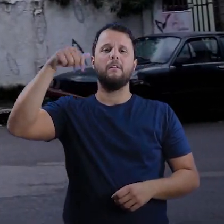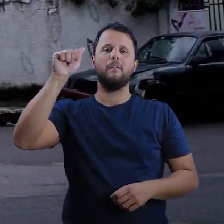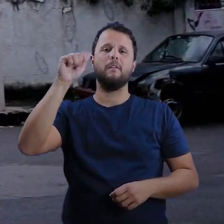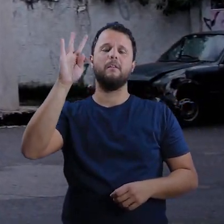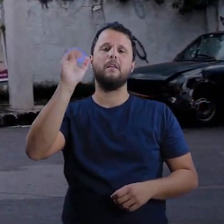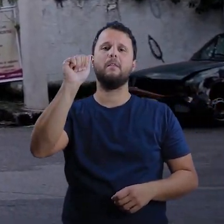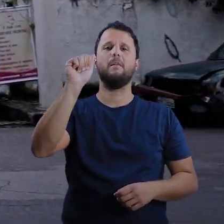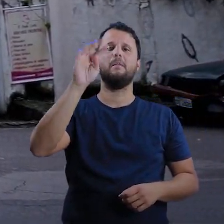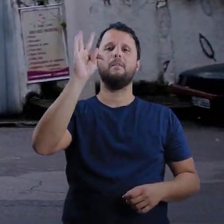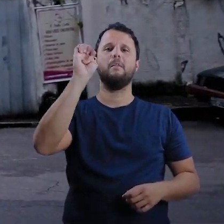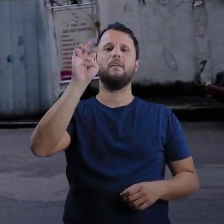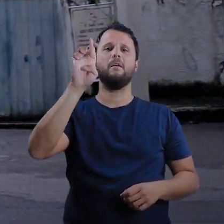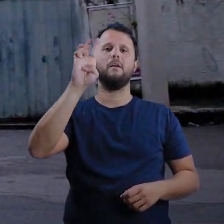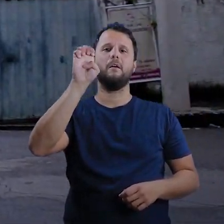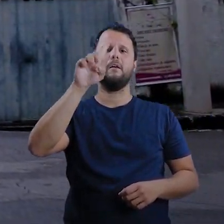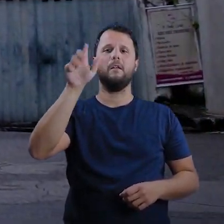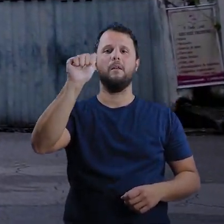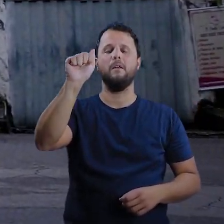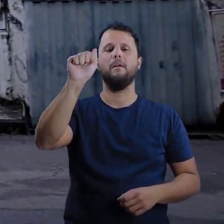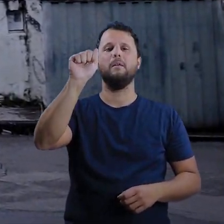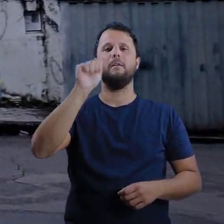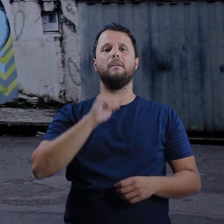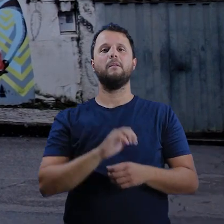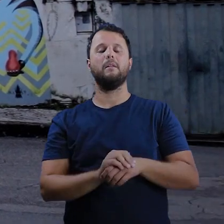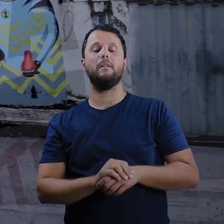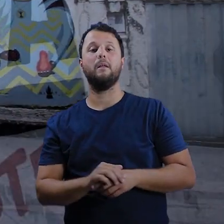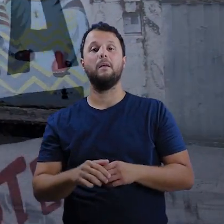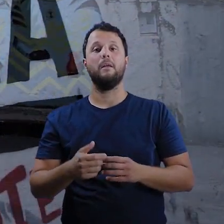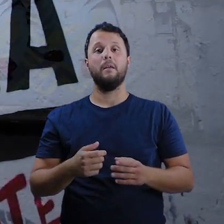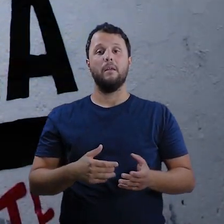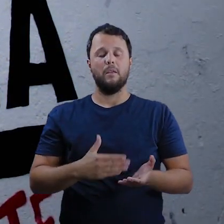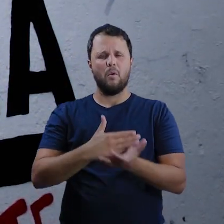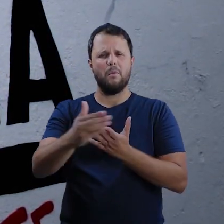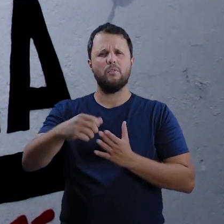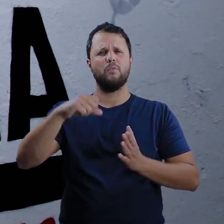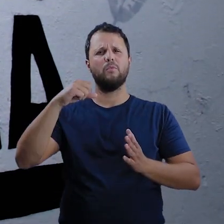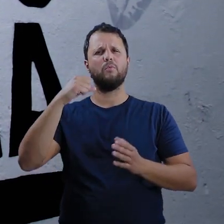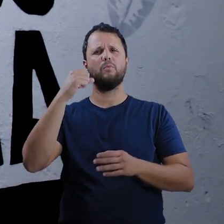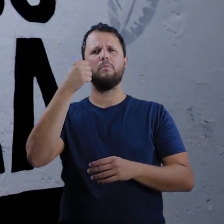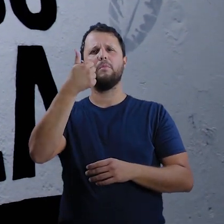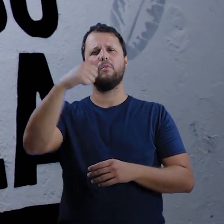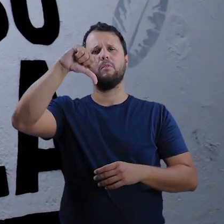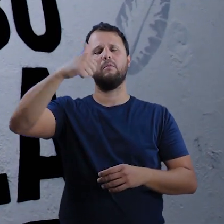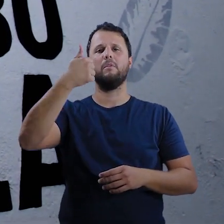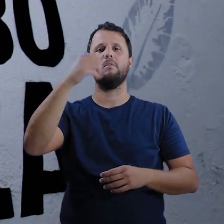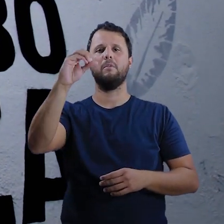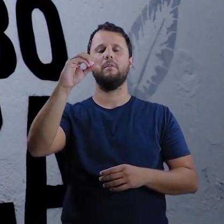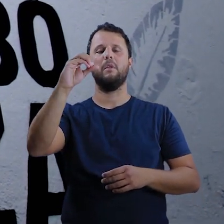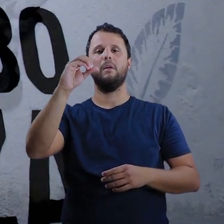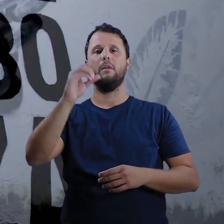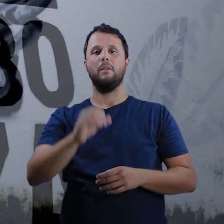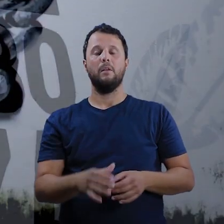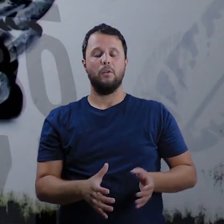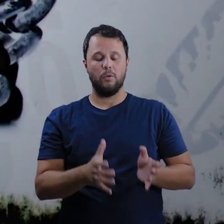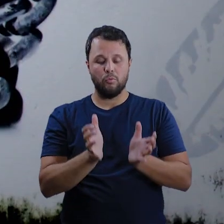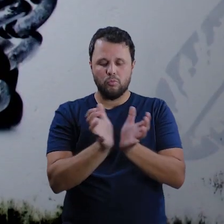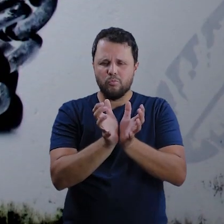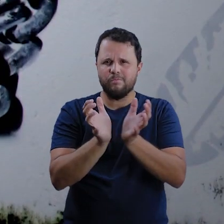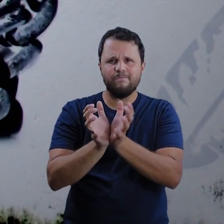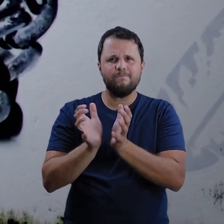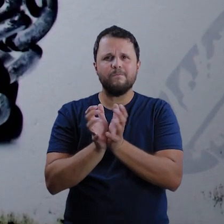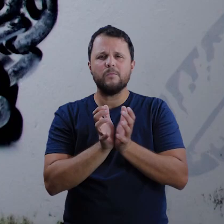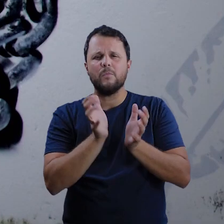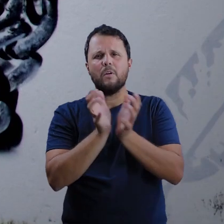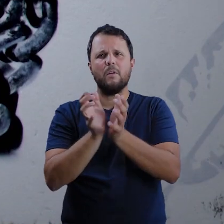Tereza, desde quando foi adquirido por seus fundadores em 1910. Junto com outros afro-brasileiros,